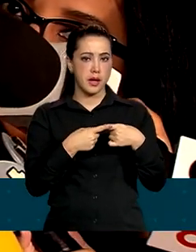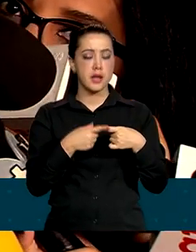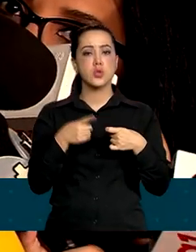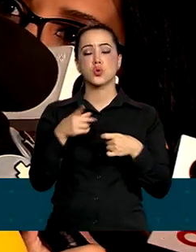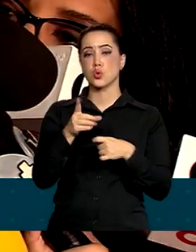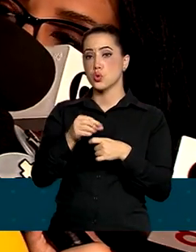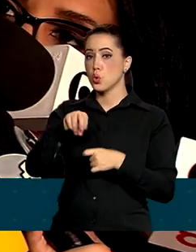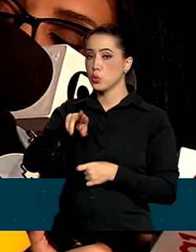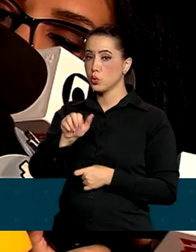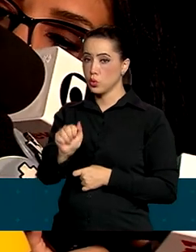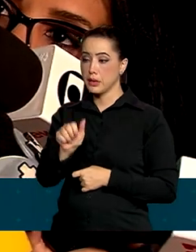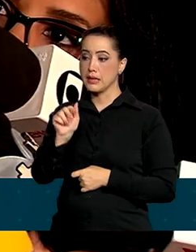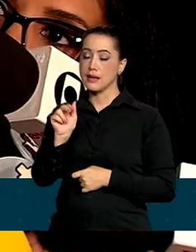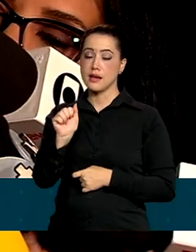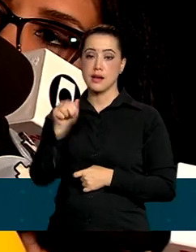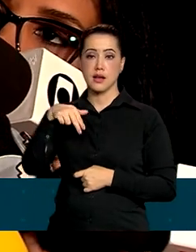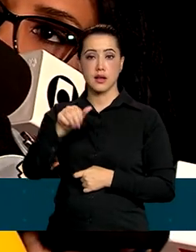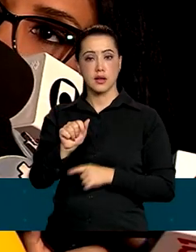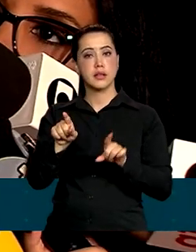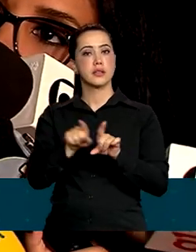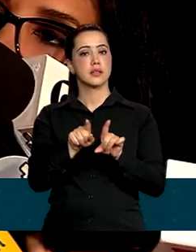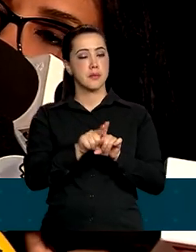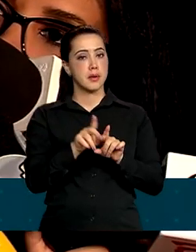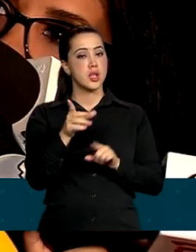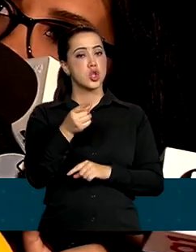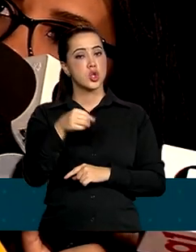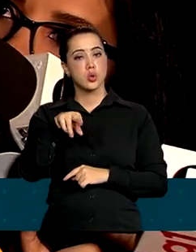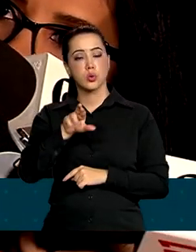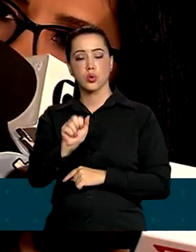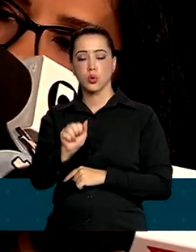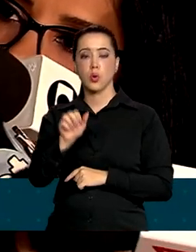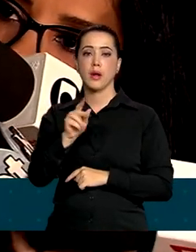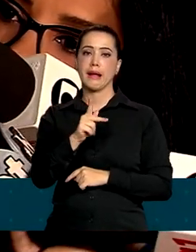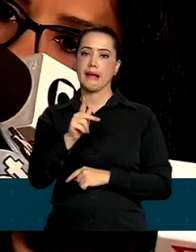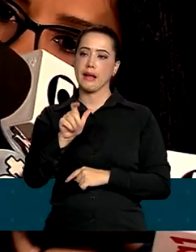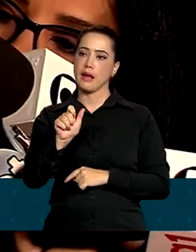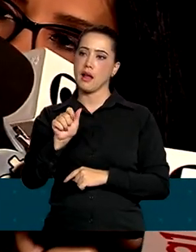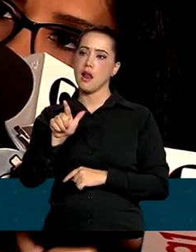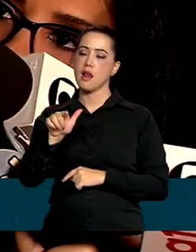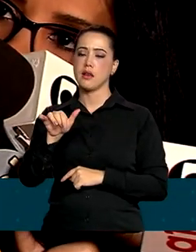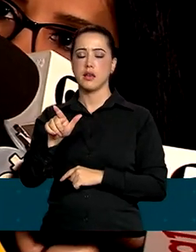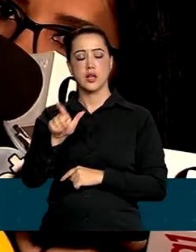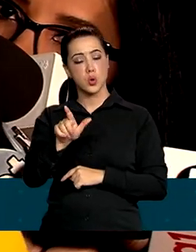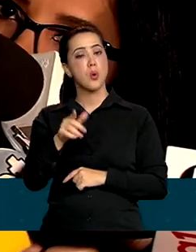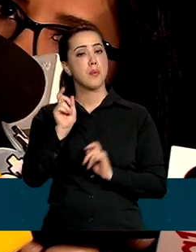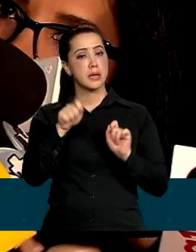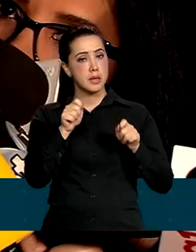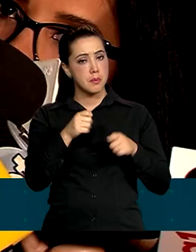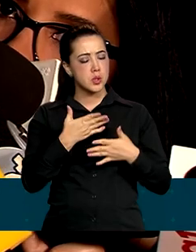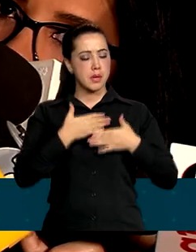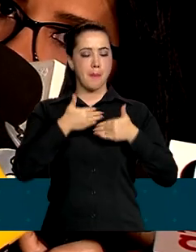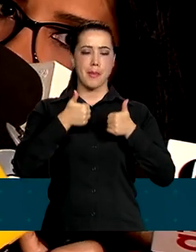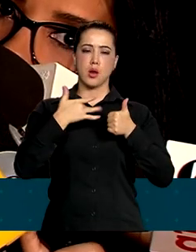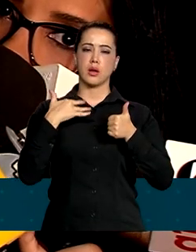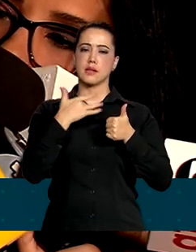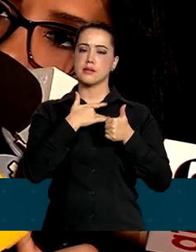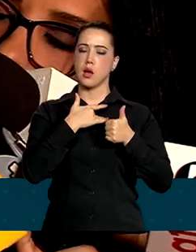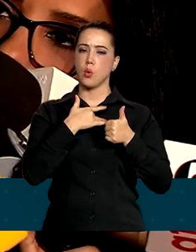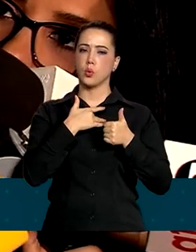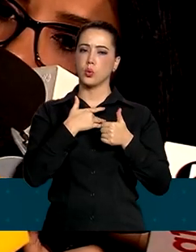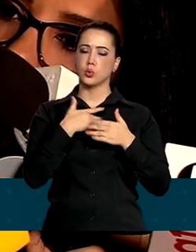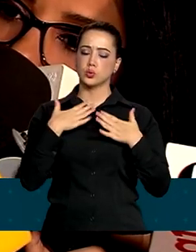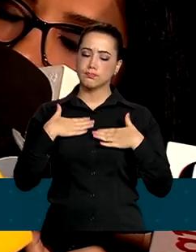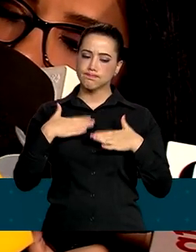doutor Kalil, primeiro para que ele possa se restabelecer melhor, ter mais tranquilidade, mais tempo de repouso para